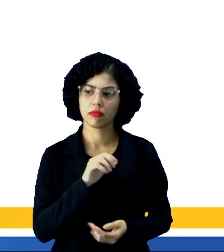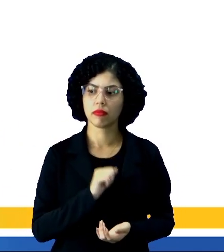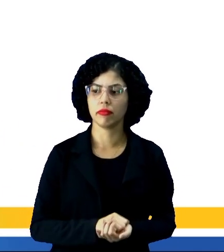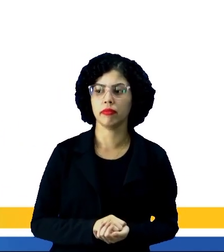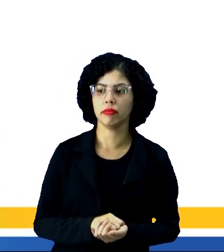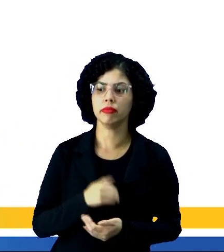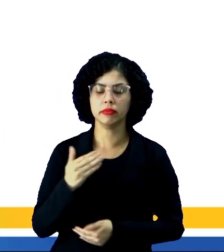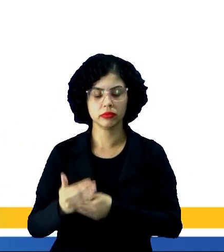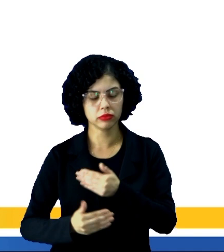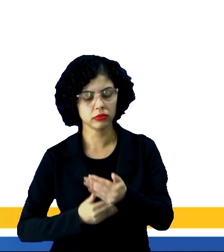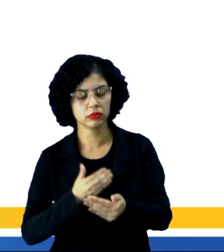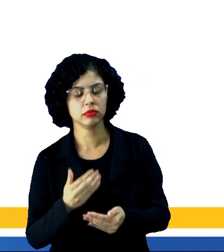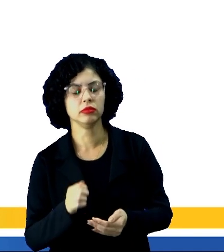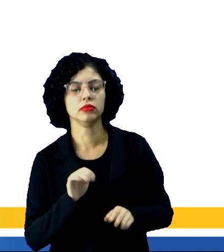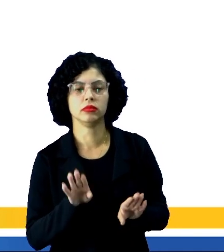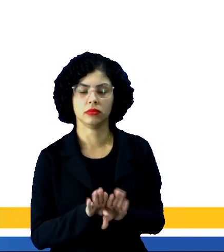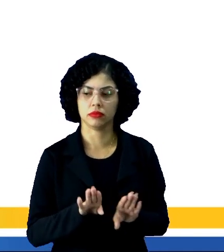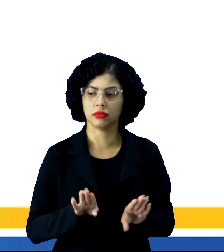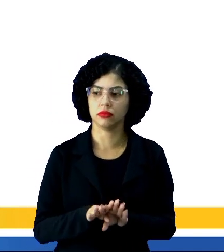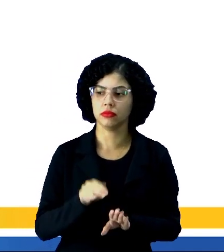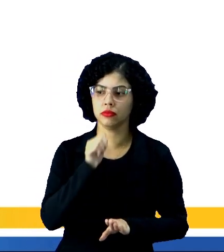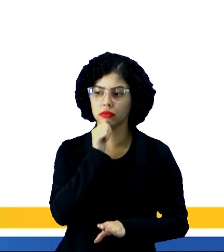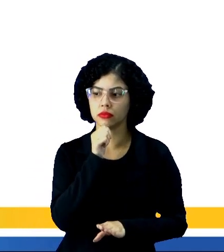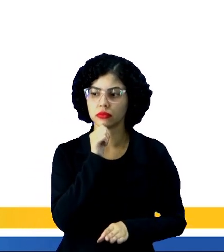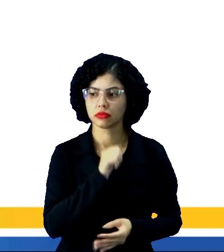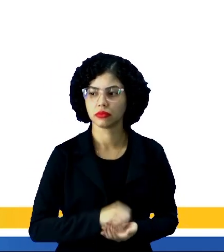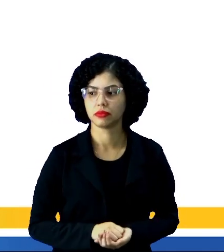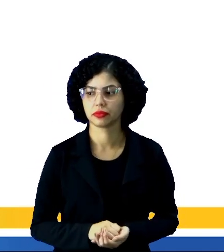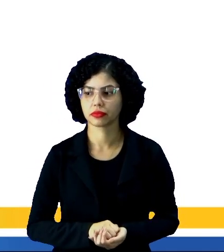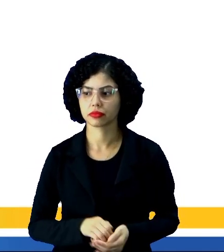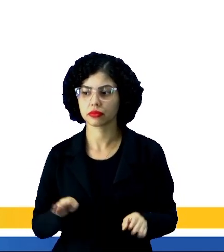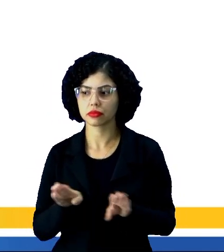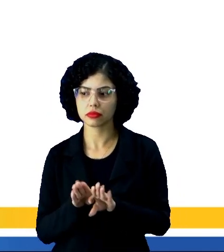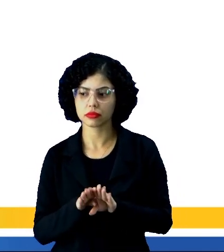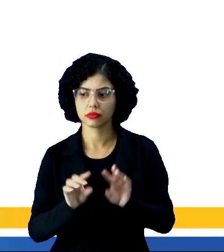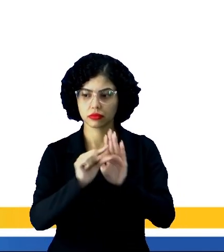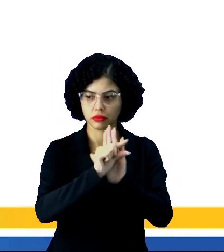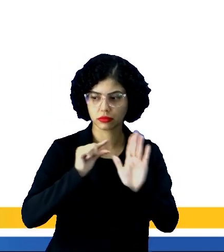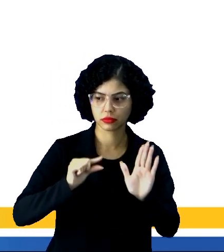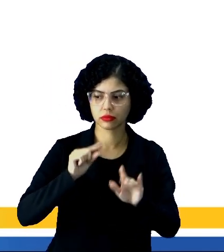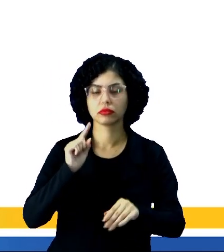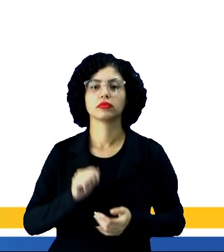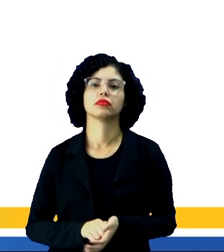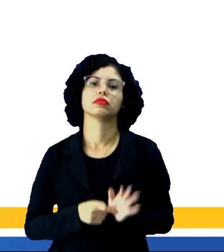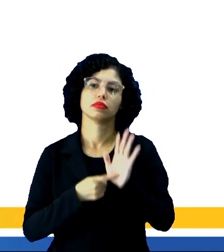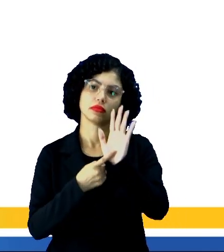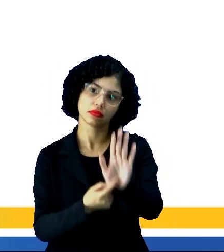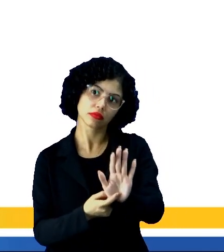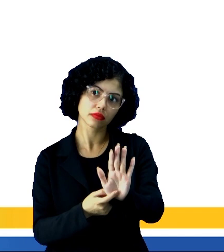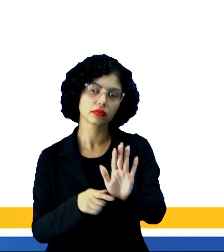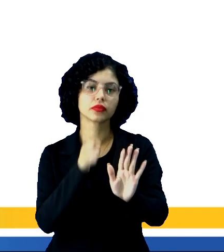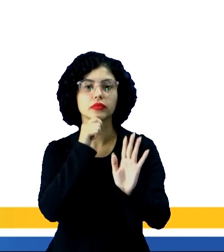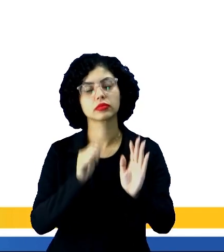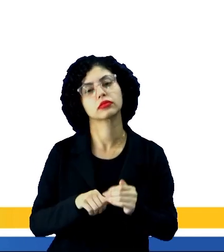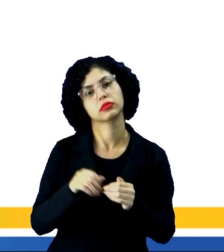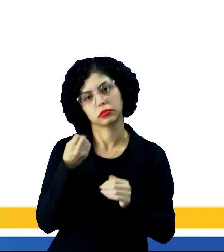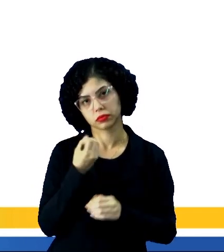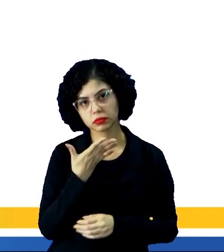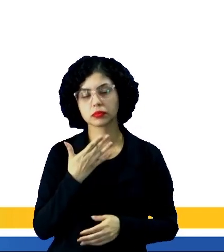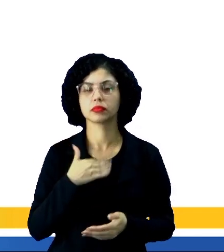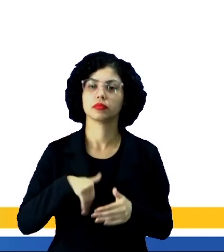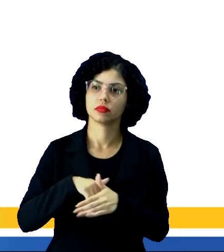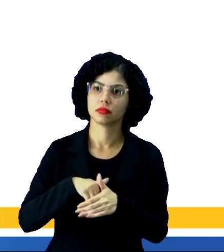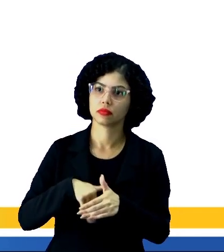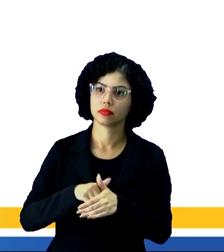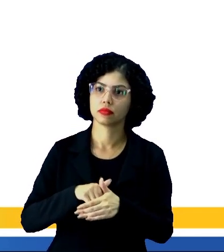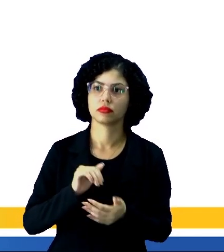Alves, mostrando a dedicação dele. Então, observe nas entrelinhas que a matéria mostrou que ele está apto, que ele é um bom